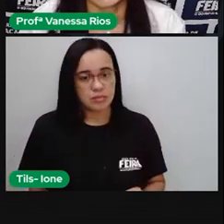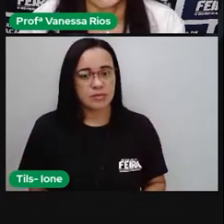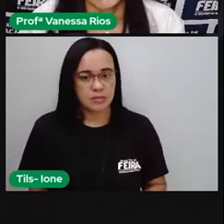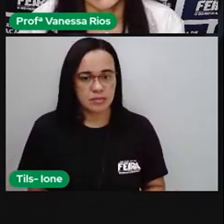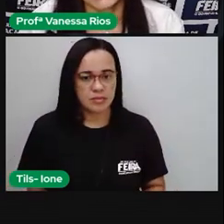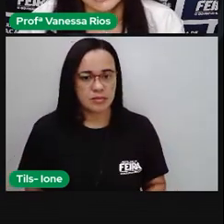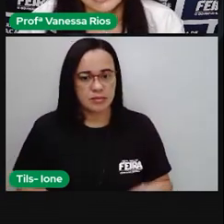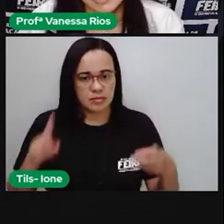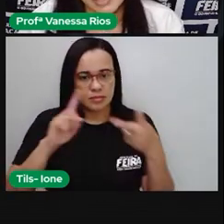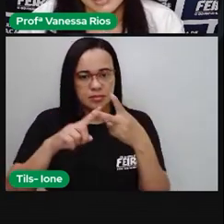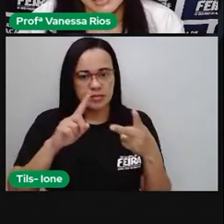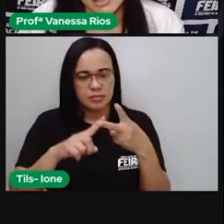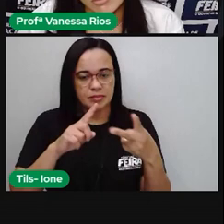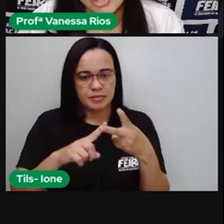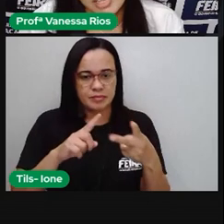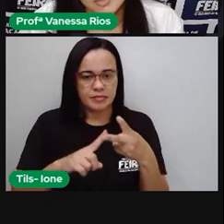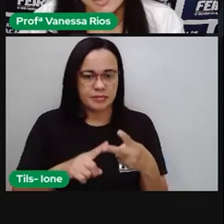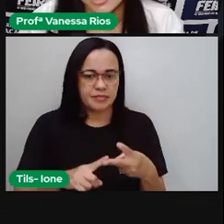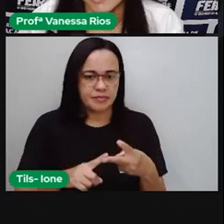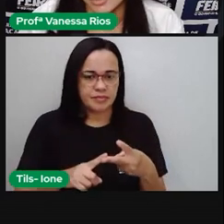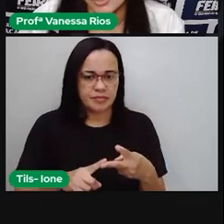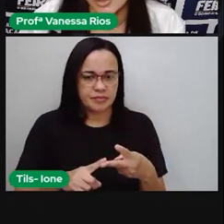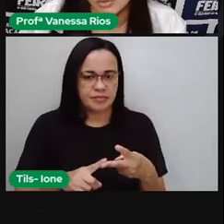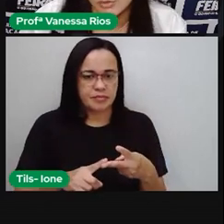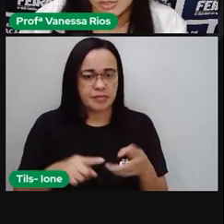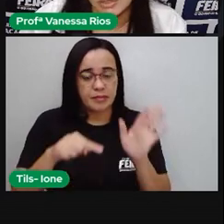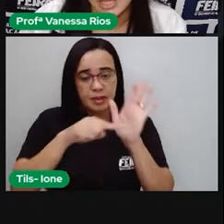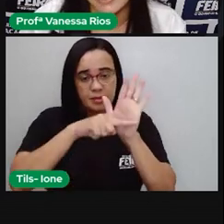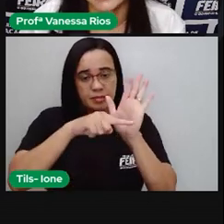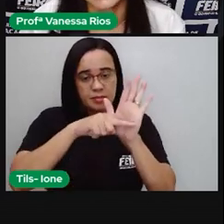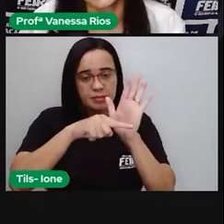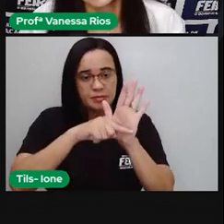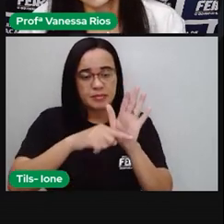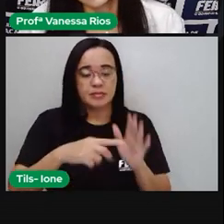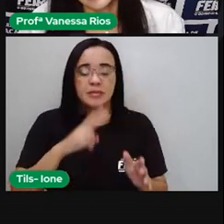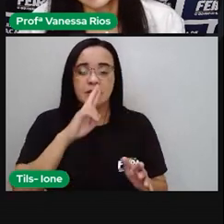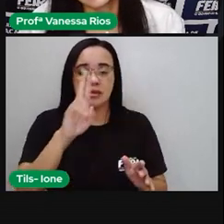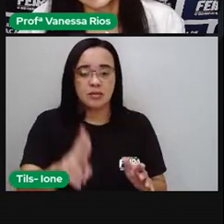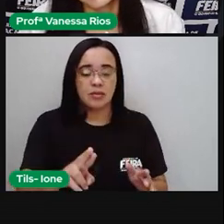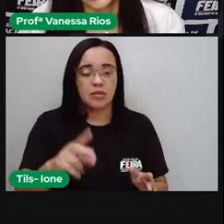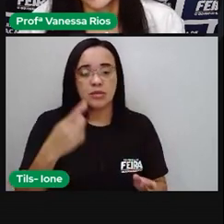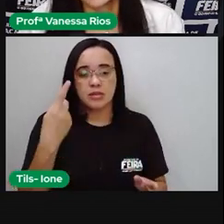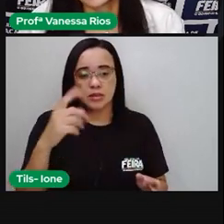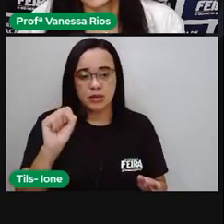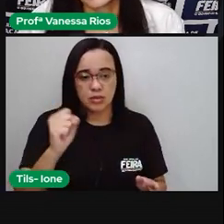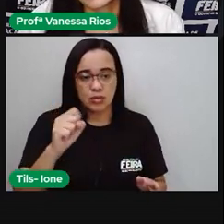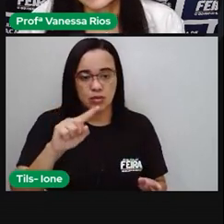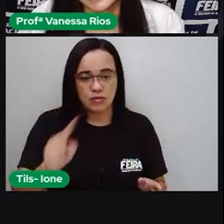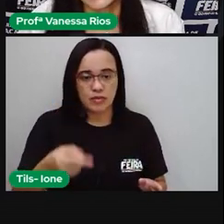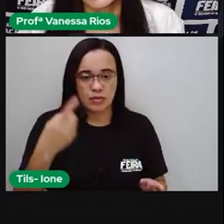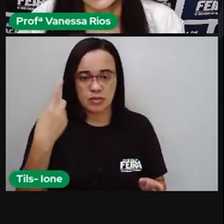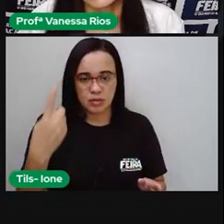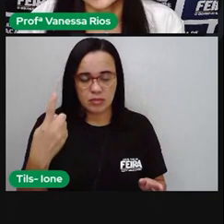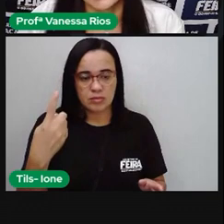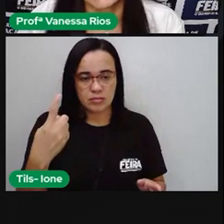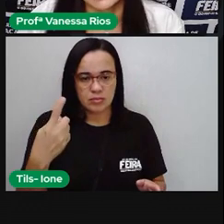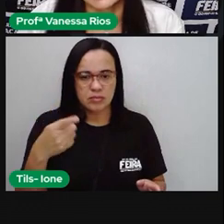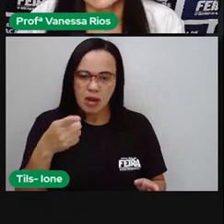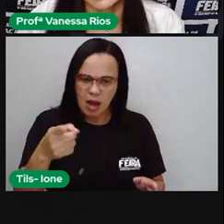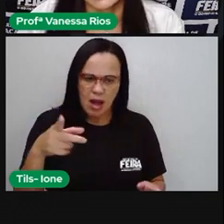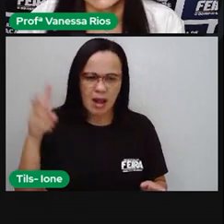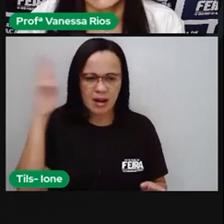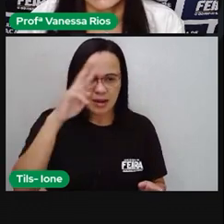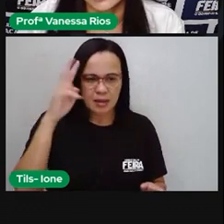Da mesma forma aconteceu aqui onde a resposta foi 18,1. E aqui, a pró completou com 0 porque eu tinha